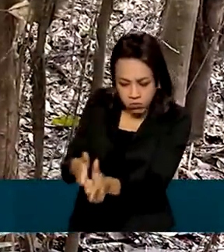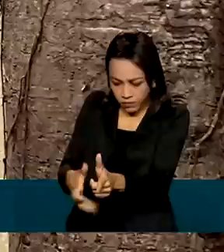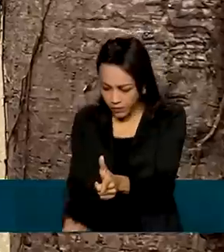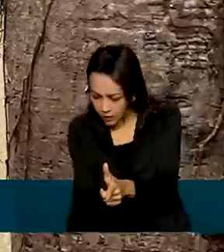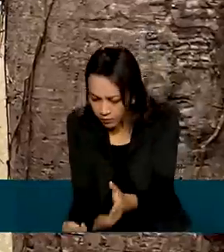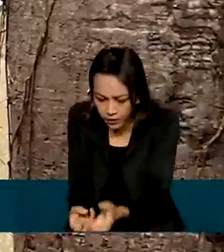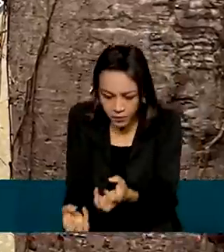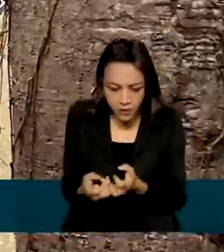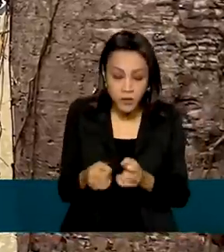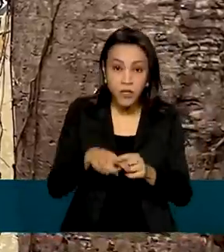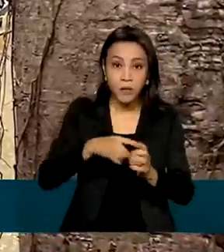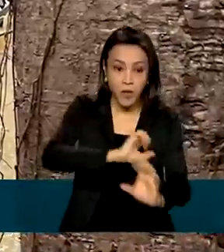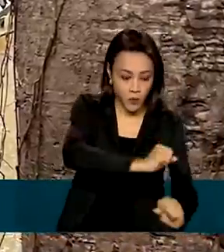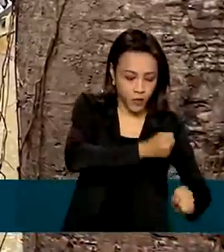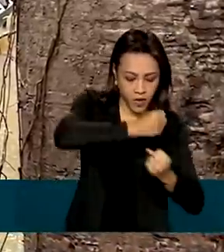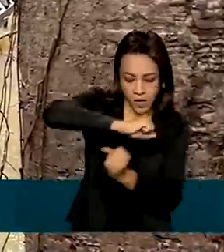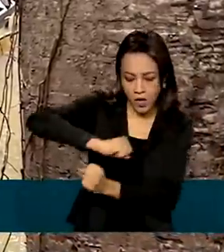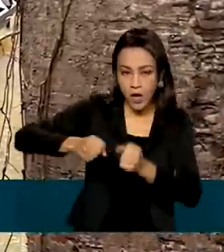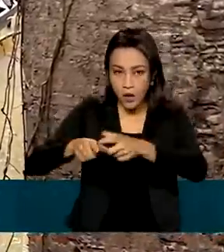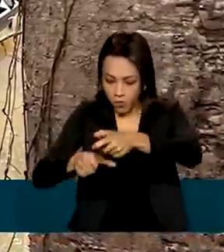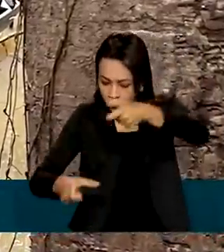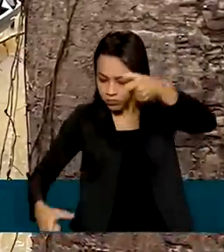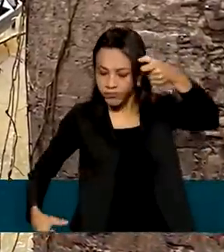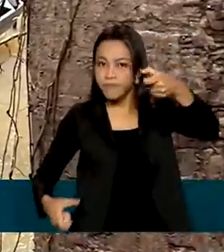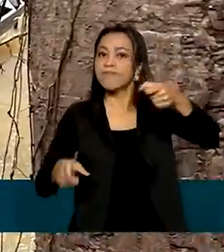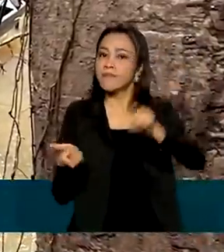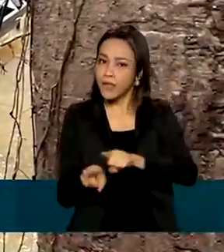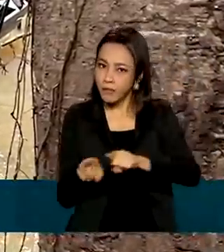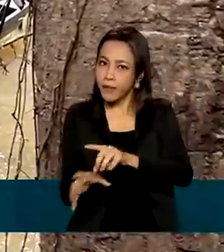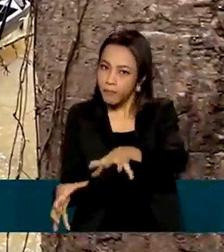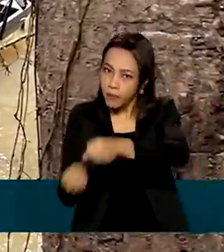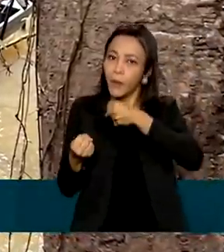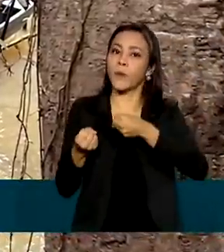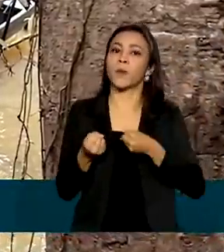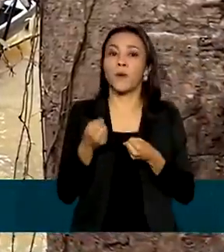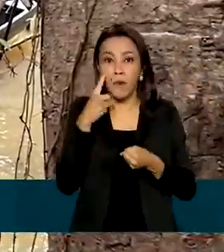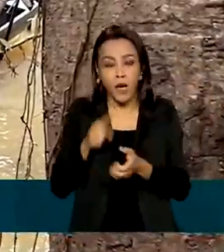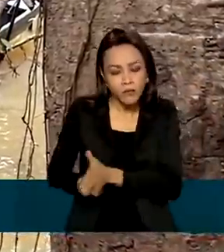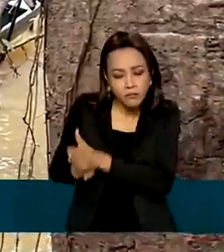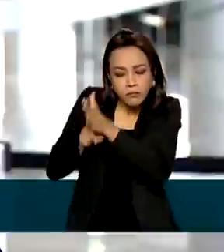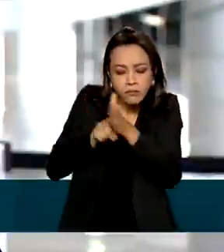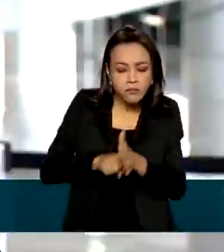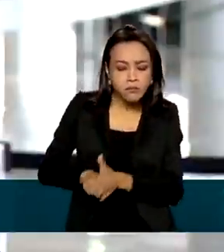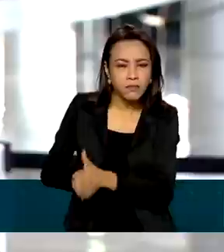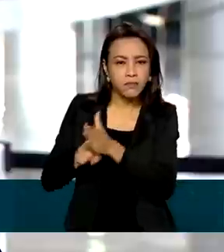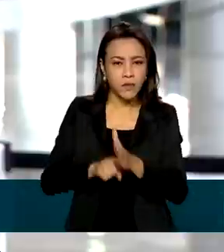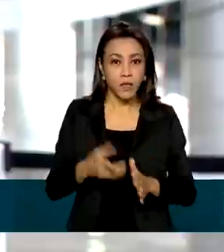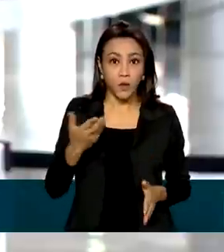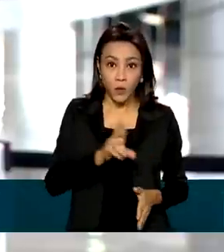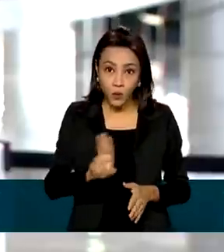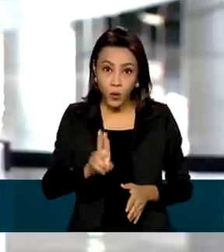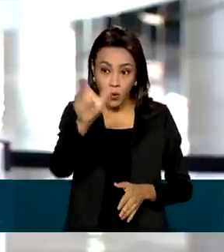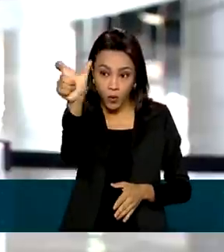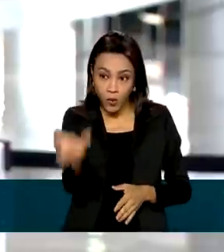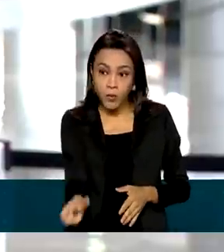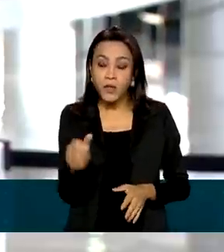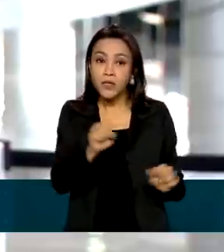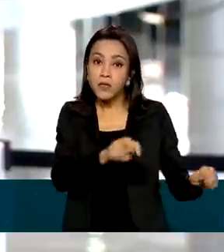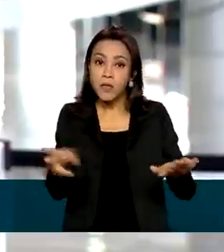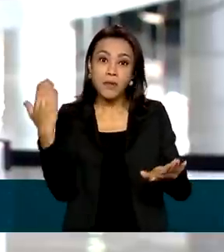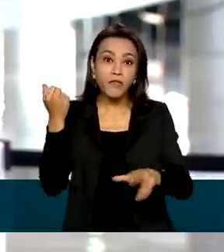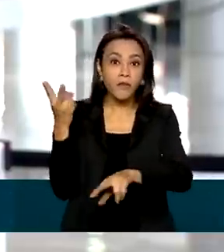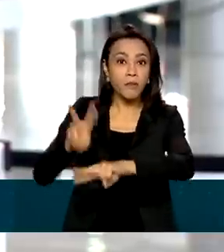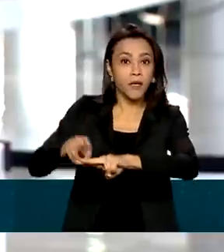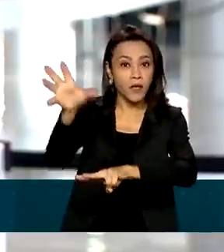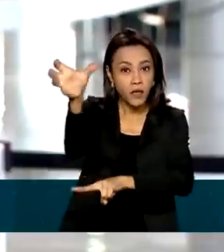serão periciados. O primeiro suspeito, lembrando, temporariamente detido desde a semana passada, é Amarildo da Costa de Oliveira. Os